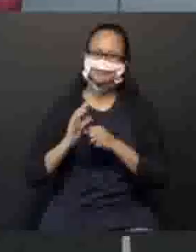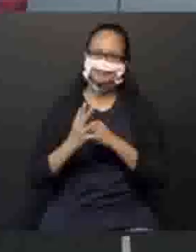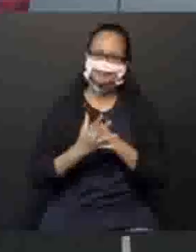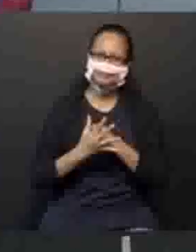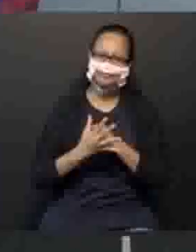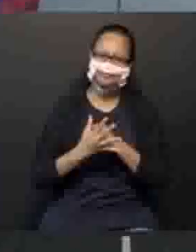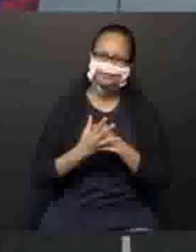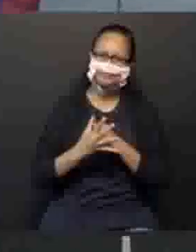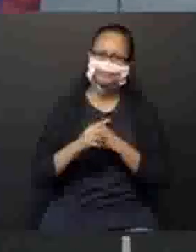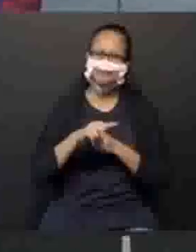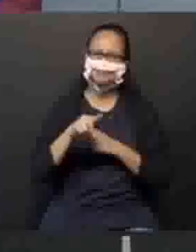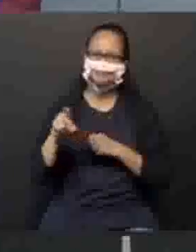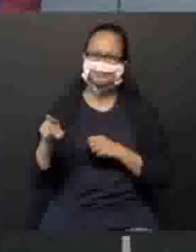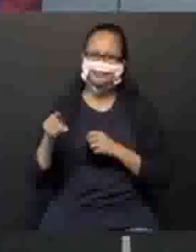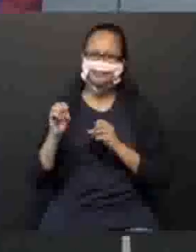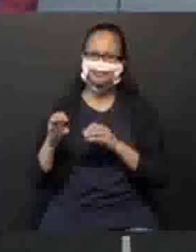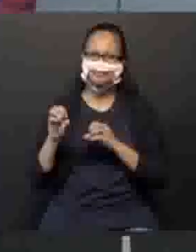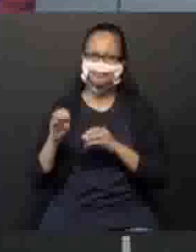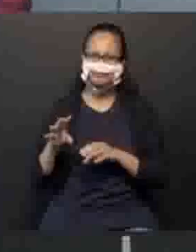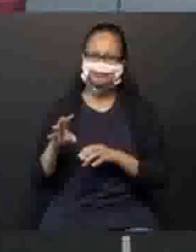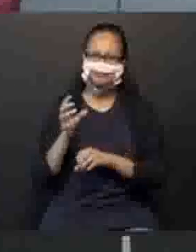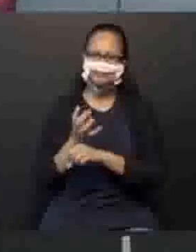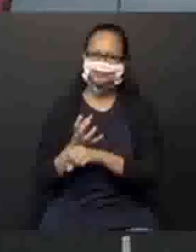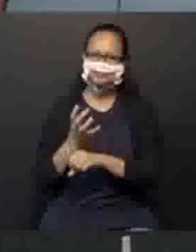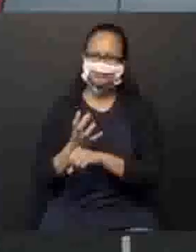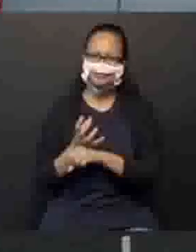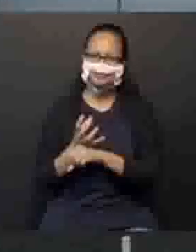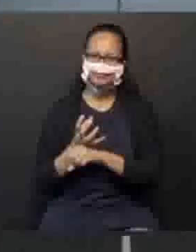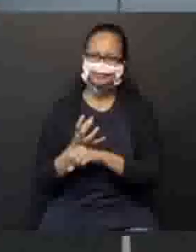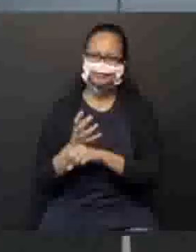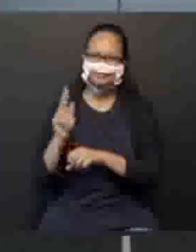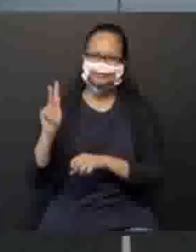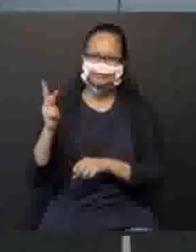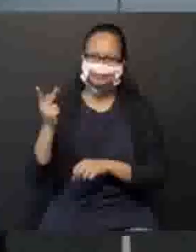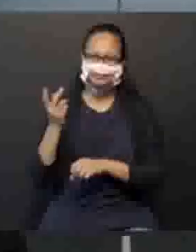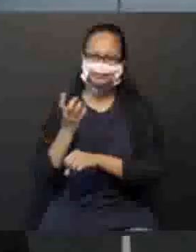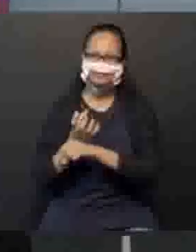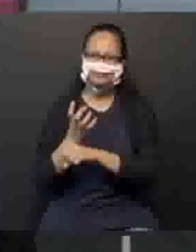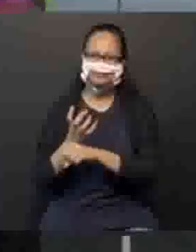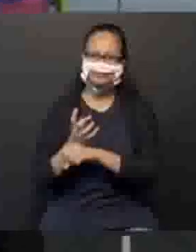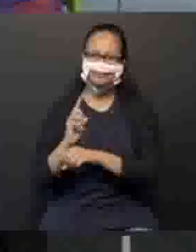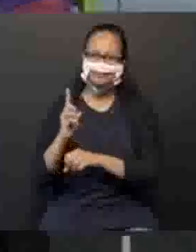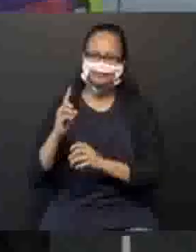ensinar a vocês História e Geografia. Hoje é a nossa primeira aula.